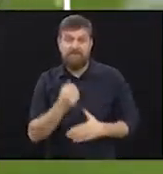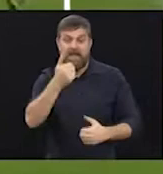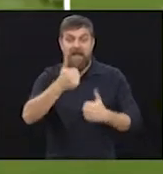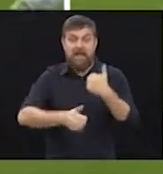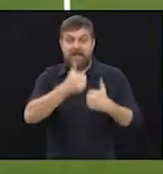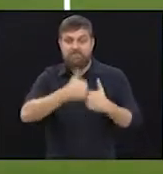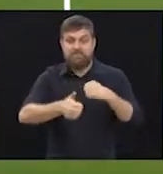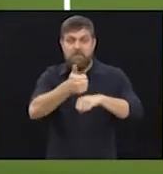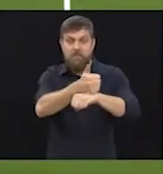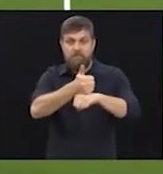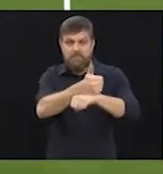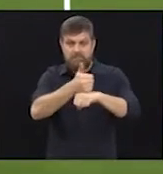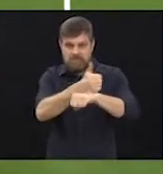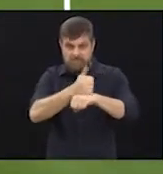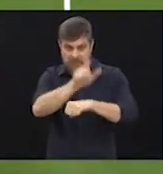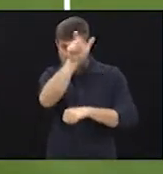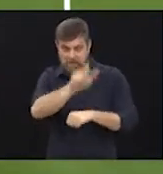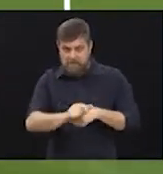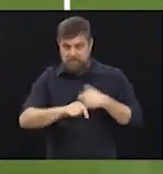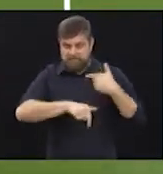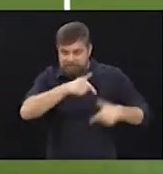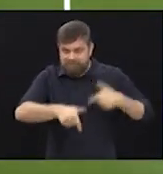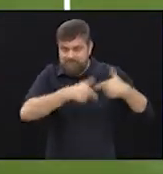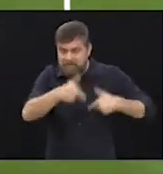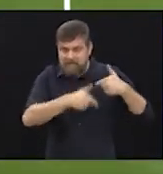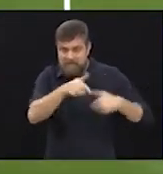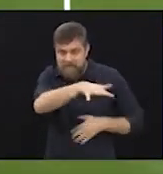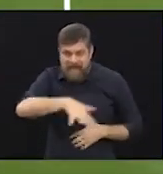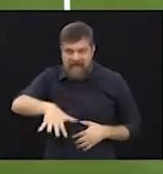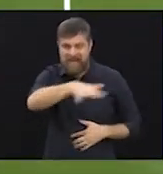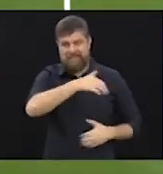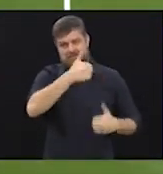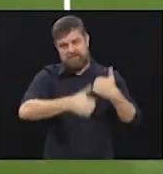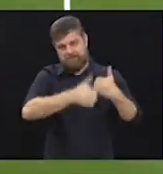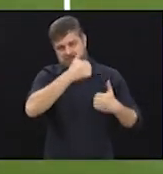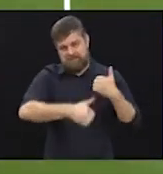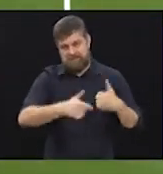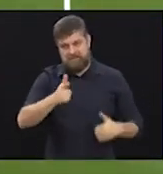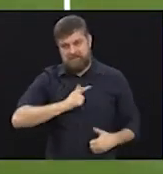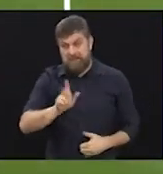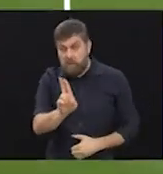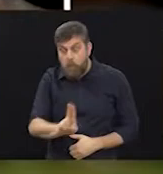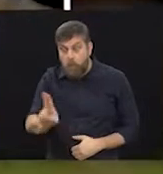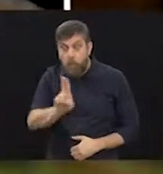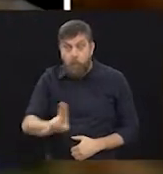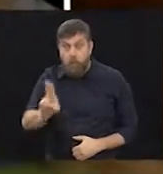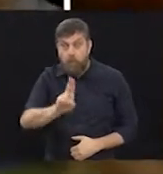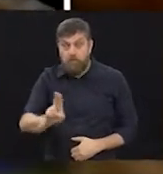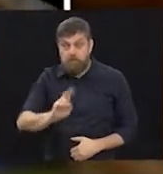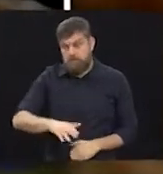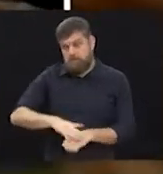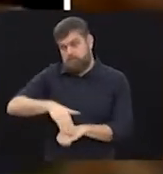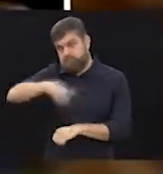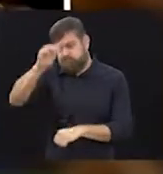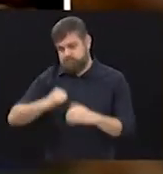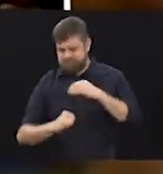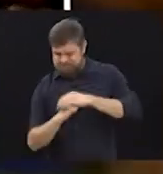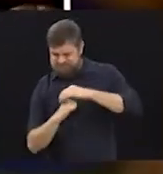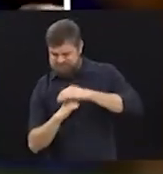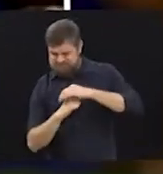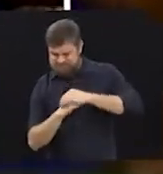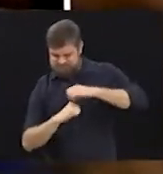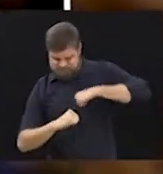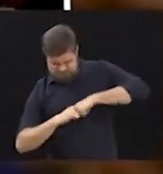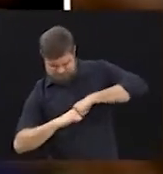de futebol? Ele é um atleta de alta performance. Então, ele tem um uso muito grande daquela articulação